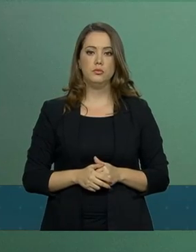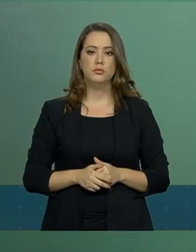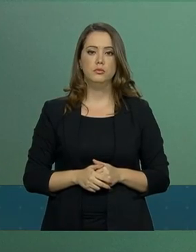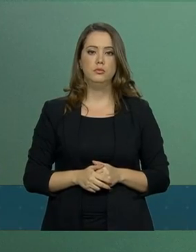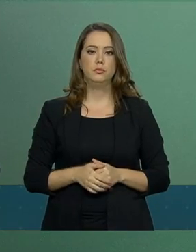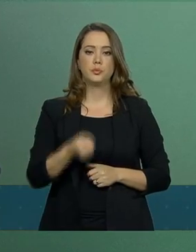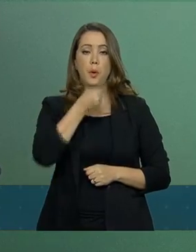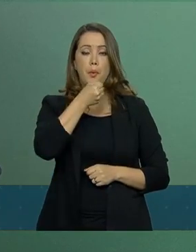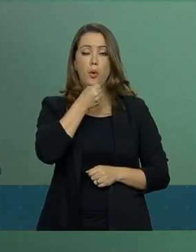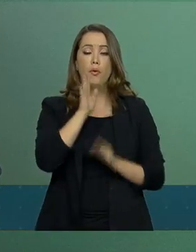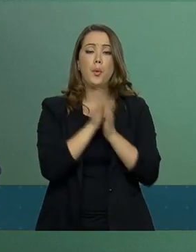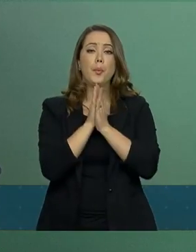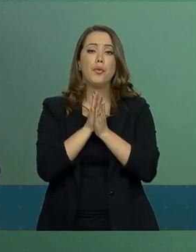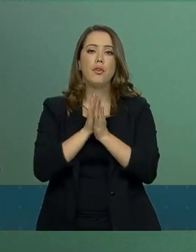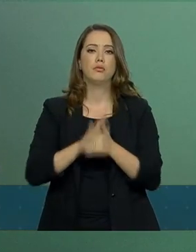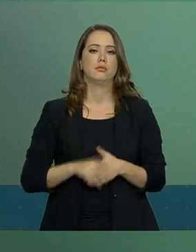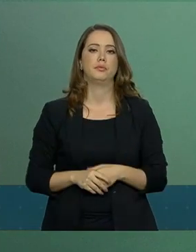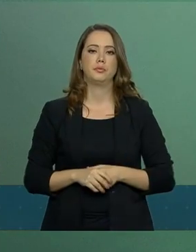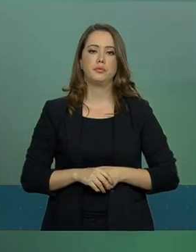O microfone, por favor, Carla.